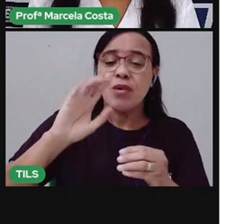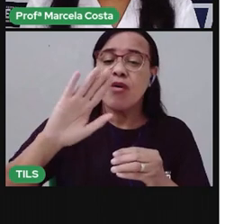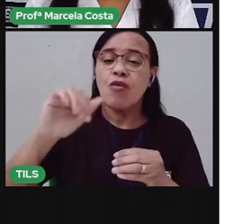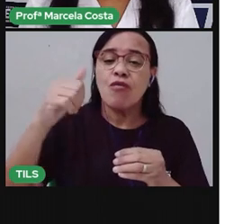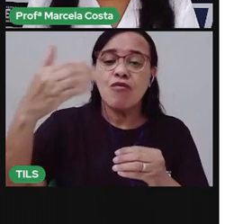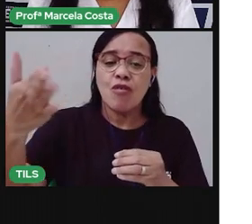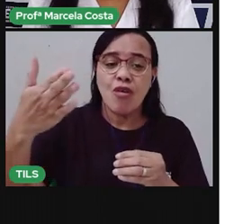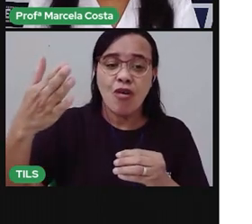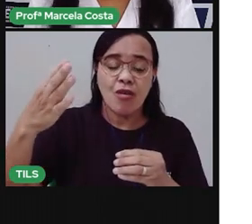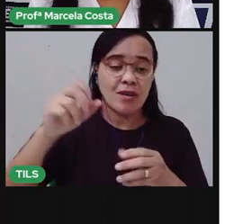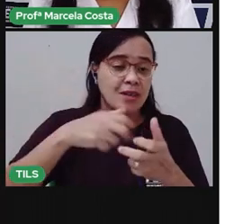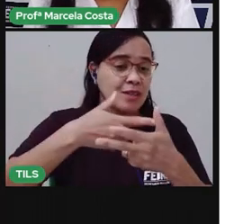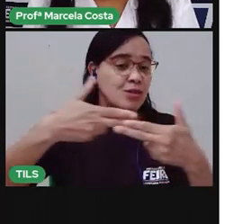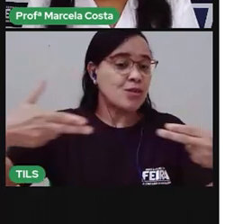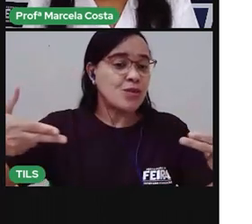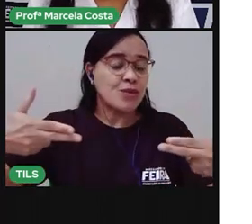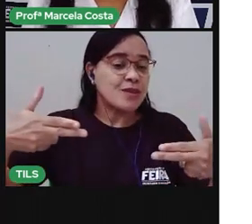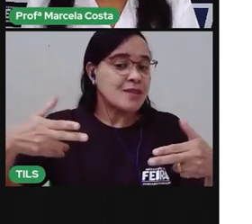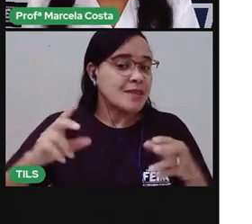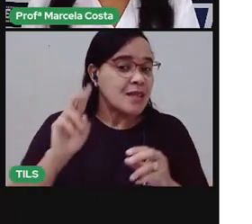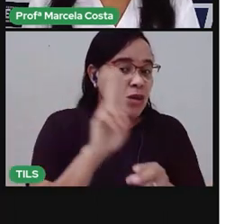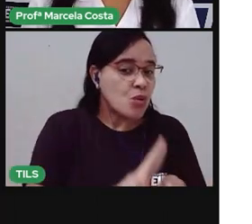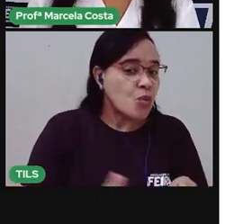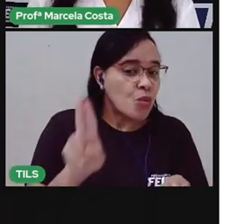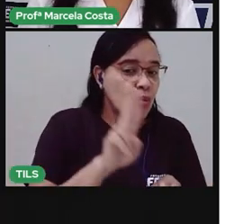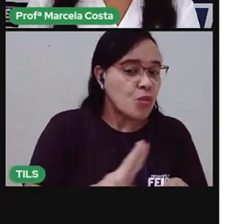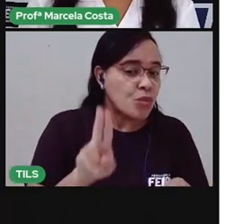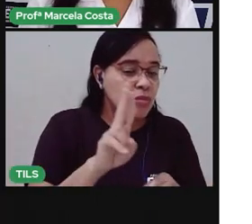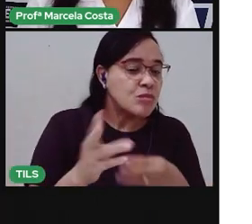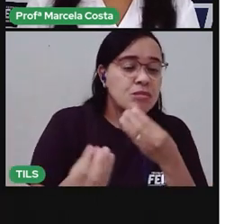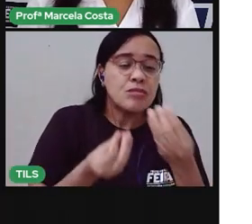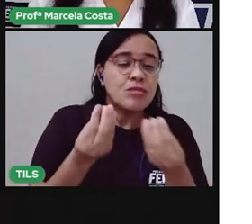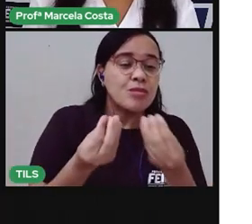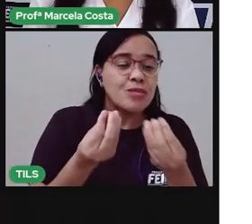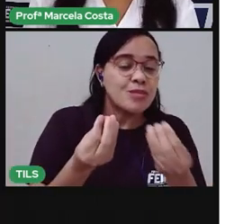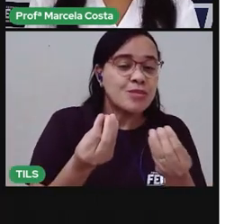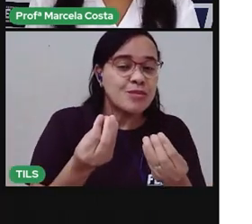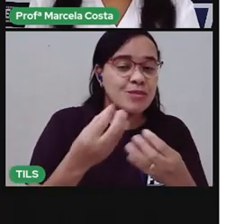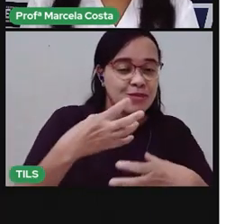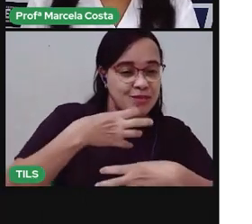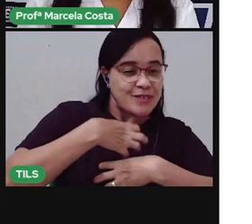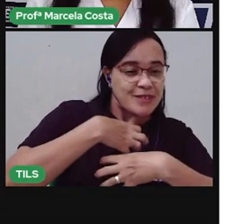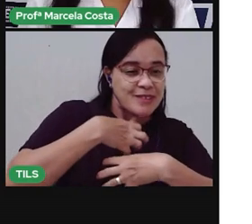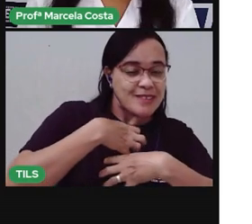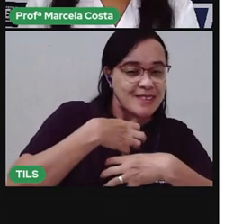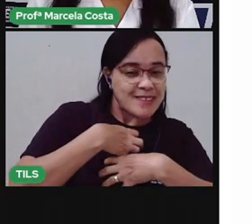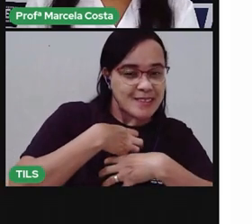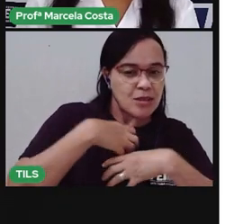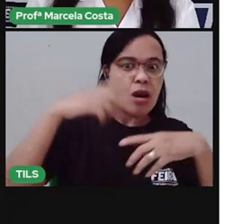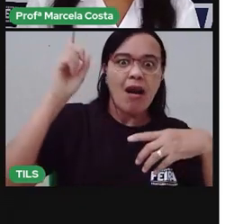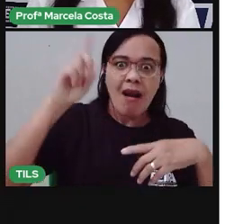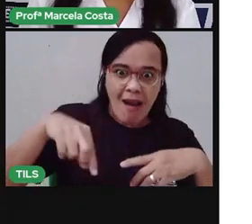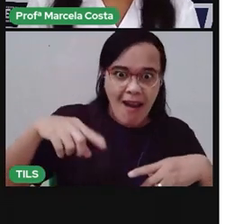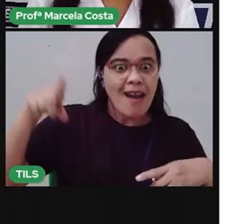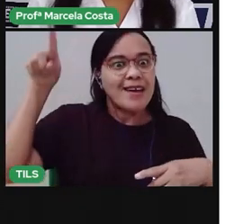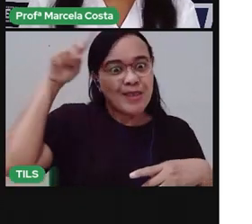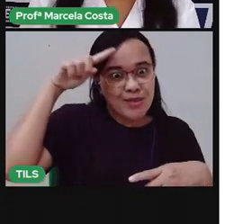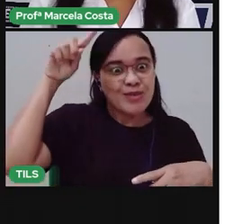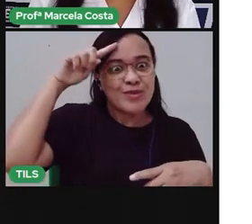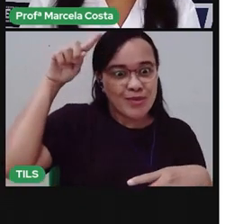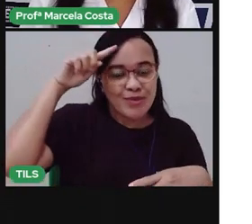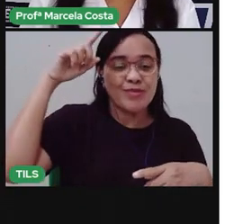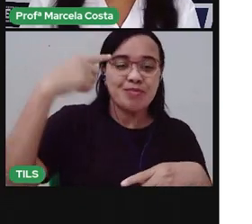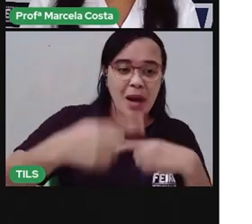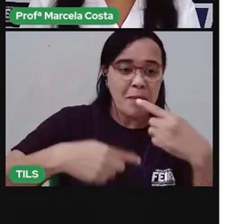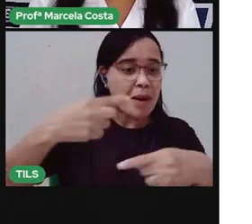Para isso que a gente utiliza os sentidos. E a gente utiliza esses sentidos no dia a dia, o tempo todo. Você